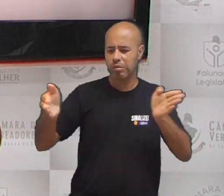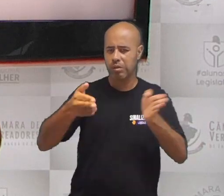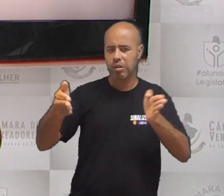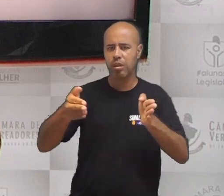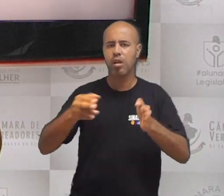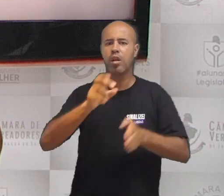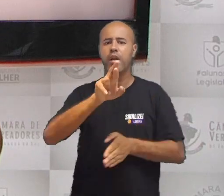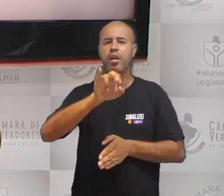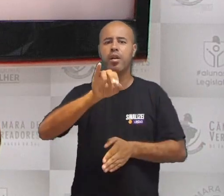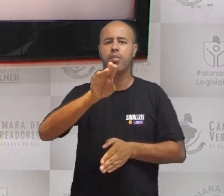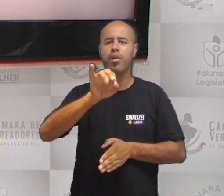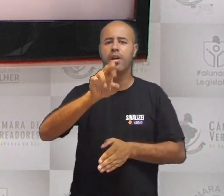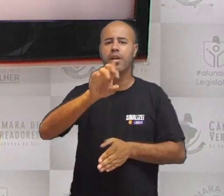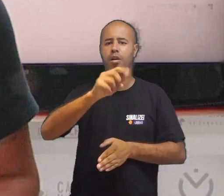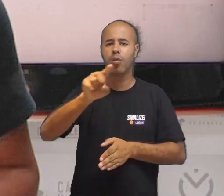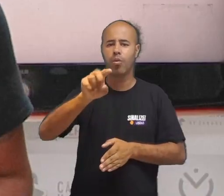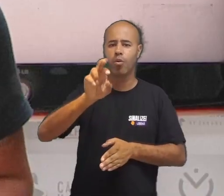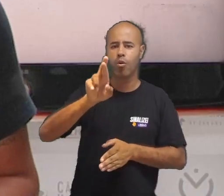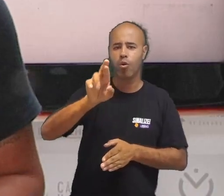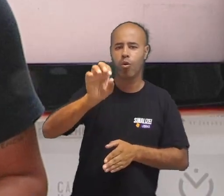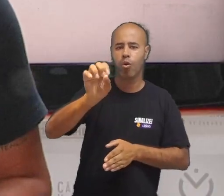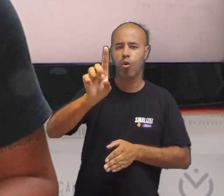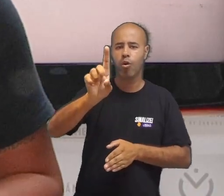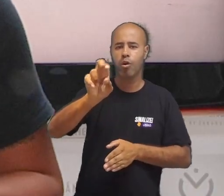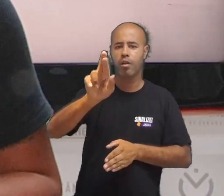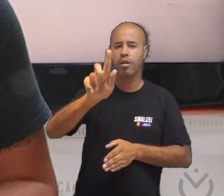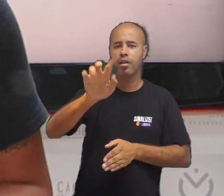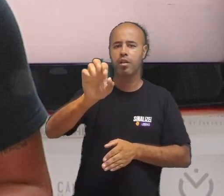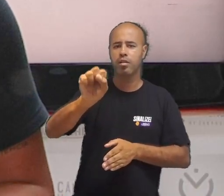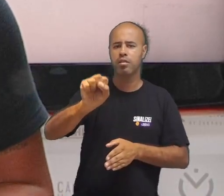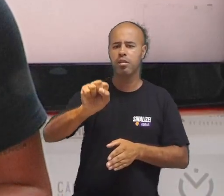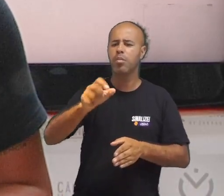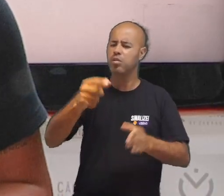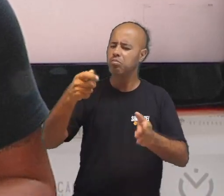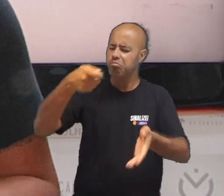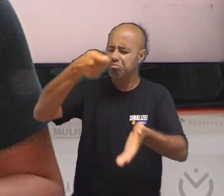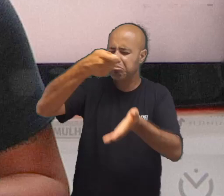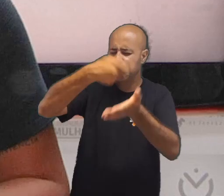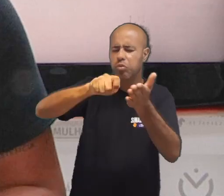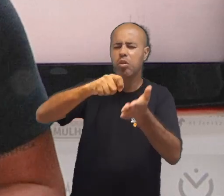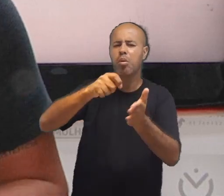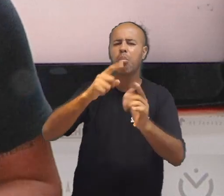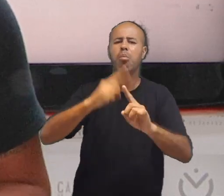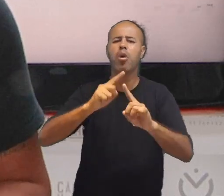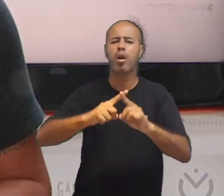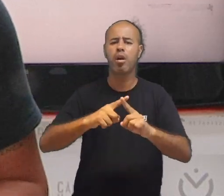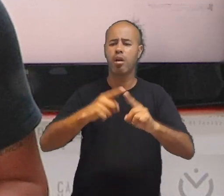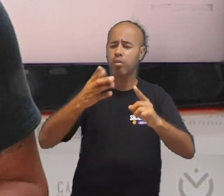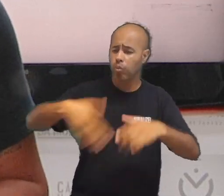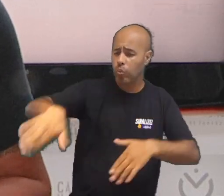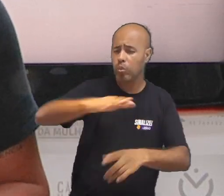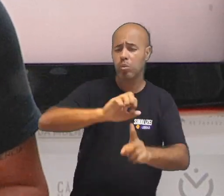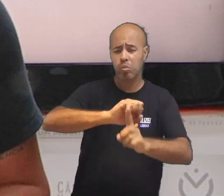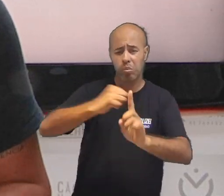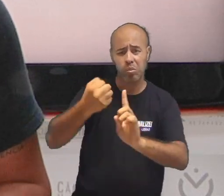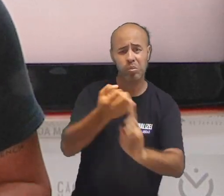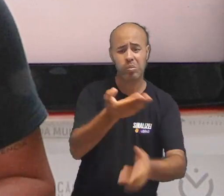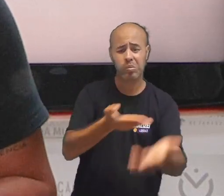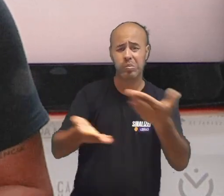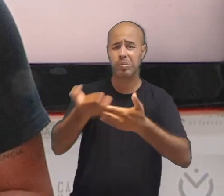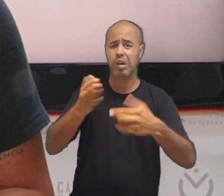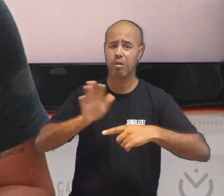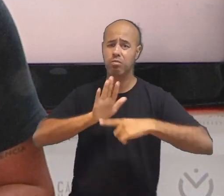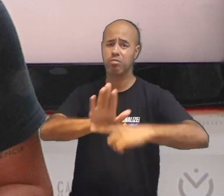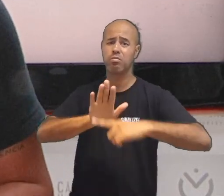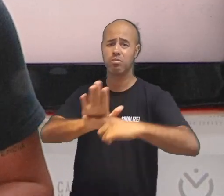conhecido como Ribeirão Rodrigues. A justificativa para essa solicitação é atender às necessidades da comunidade.